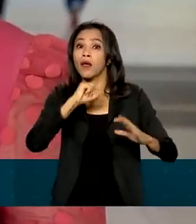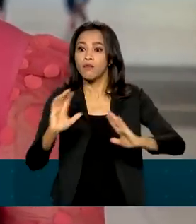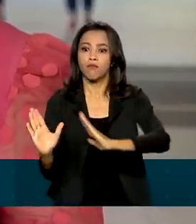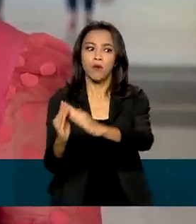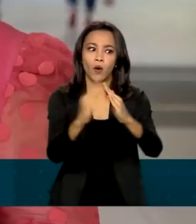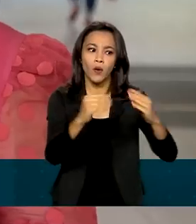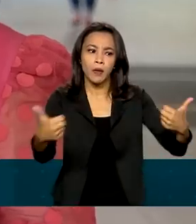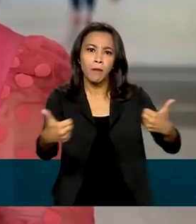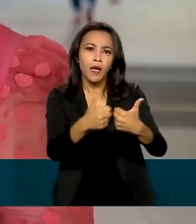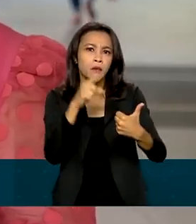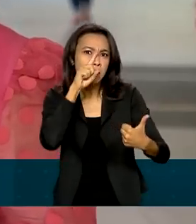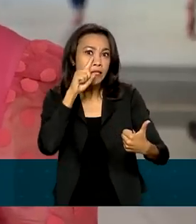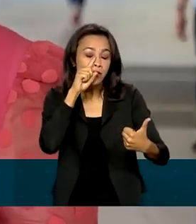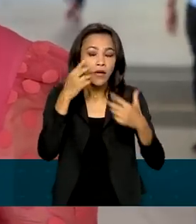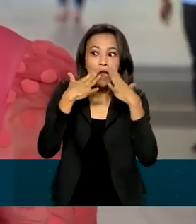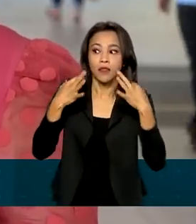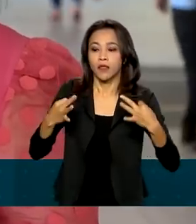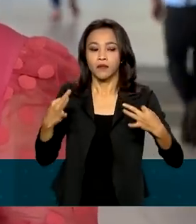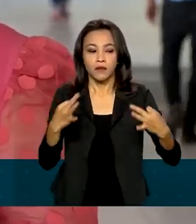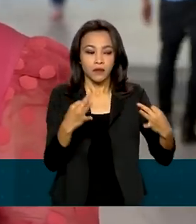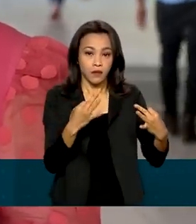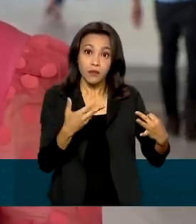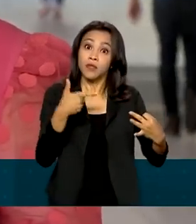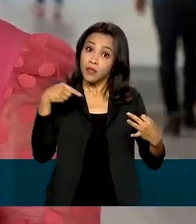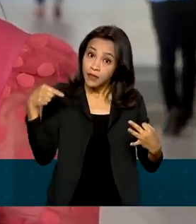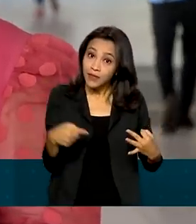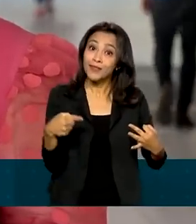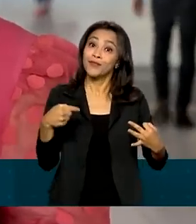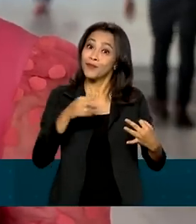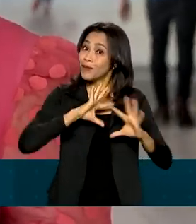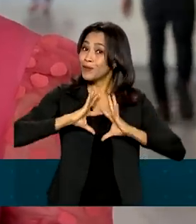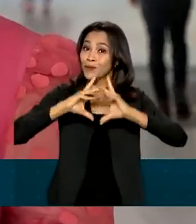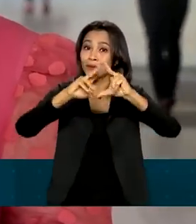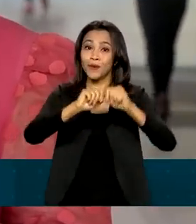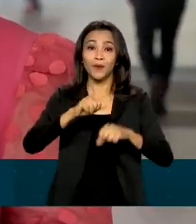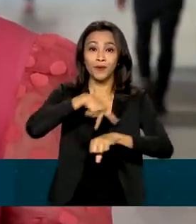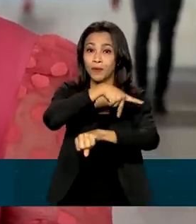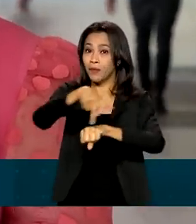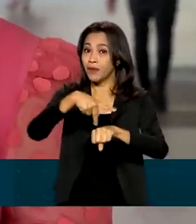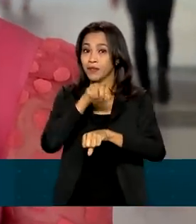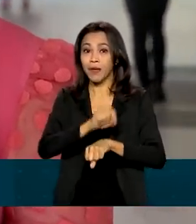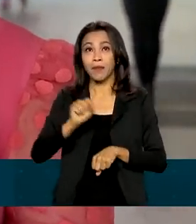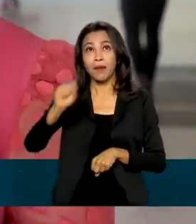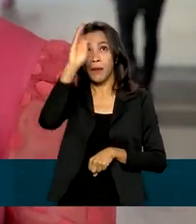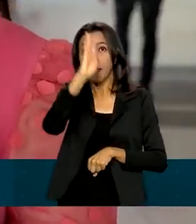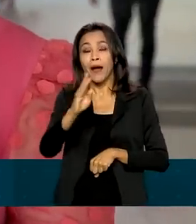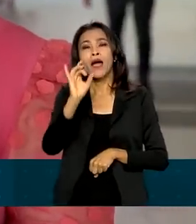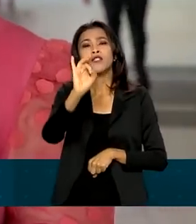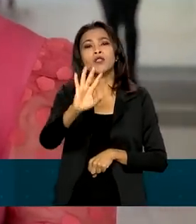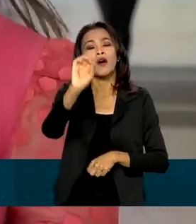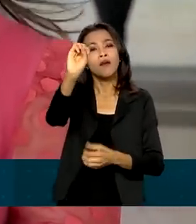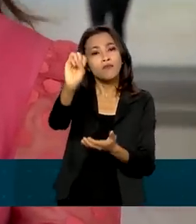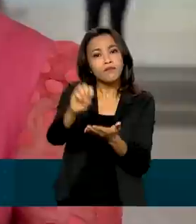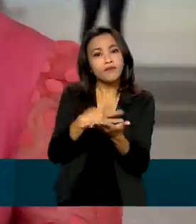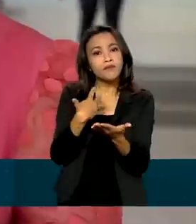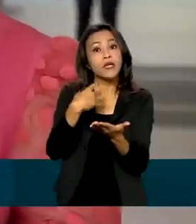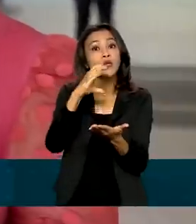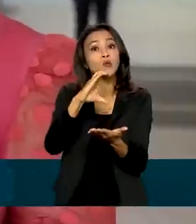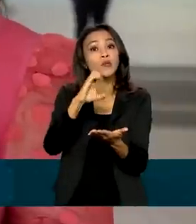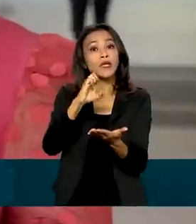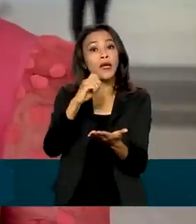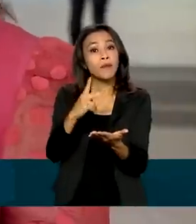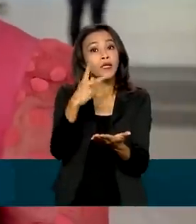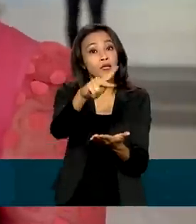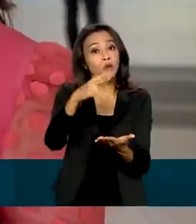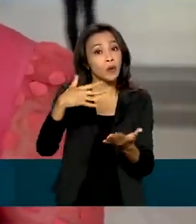fiquem mais atentos. E o serviço funciona em todo o país. Basta enviar uma mensagem de texto com o CEP da